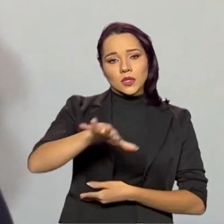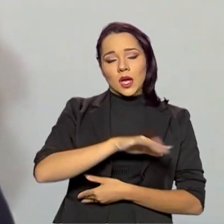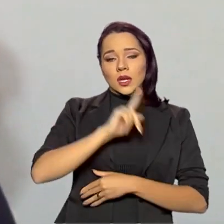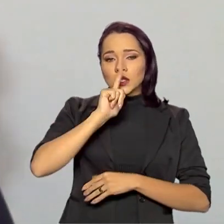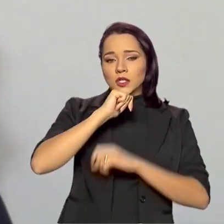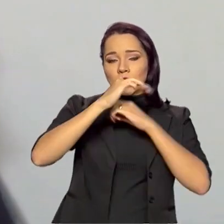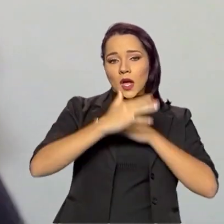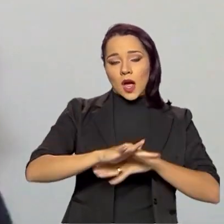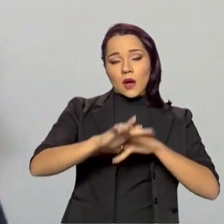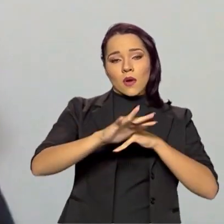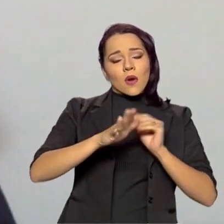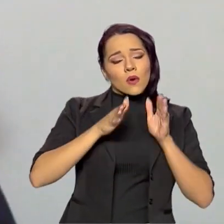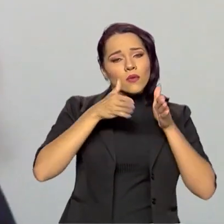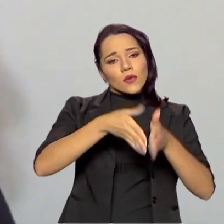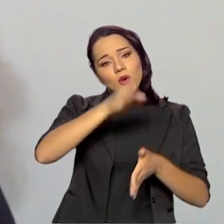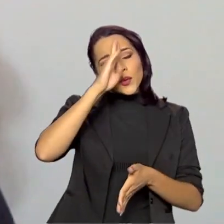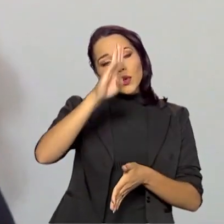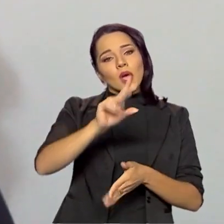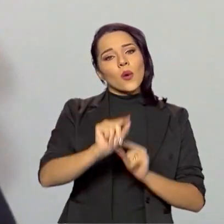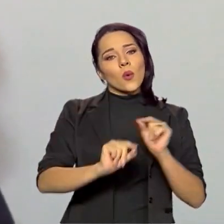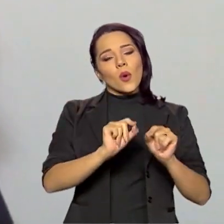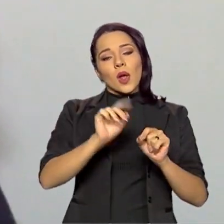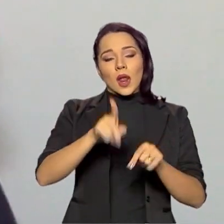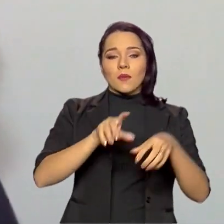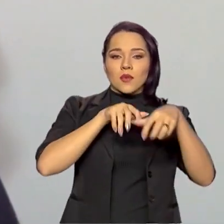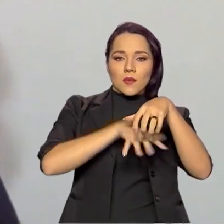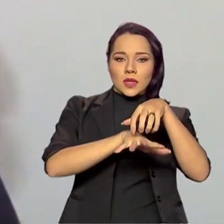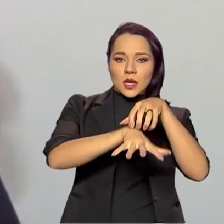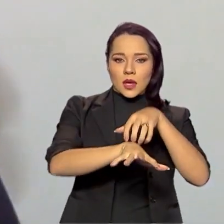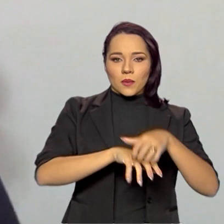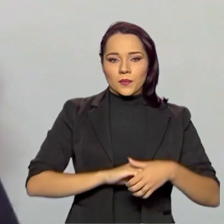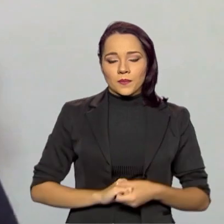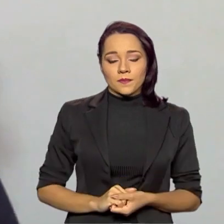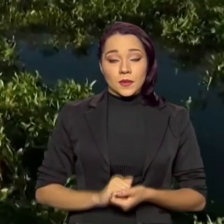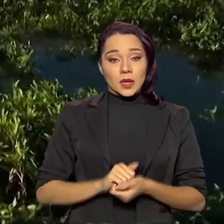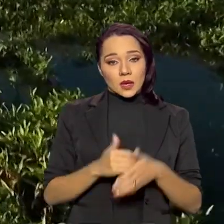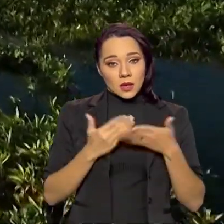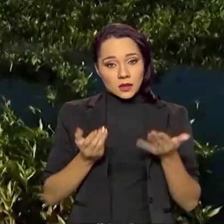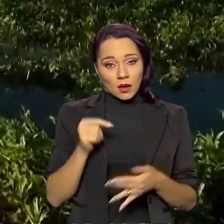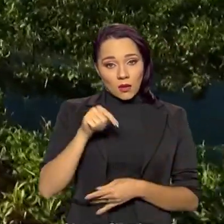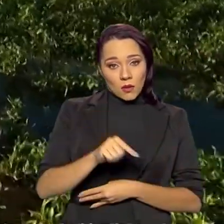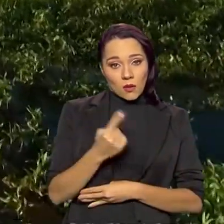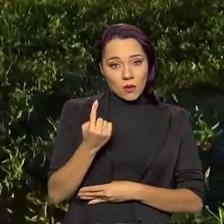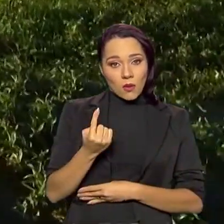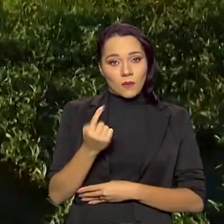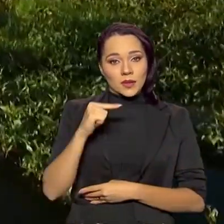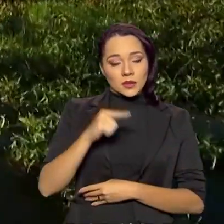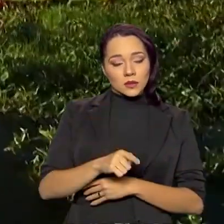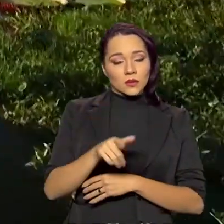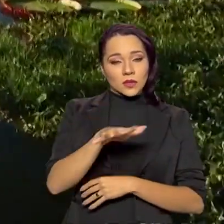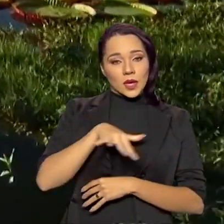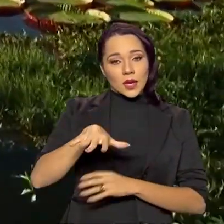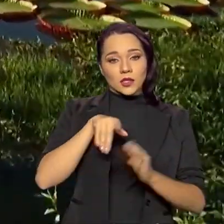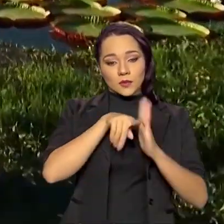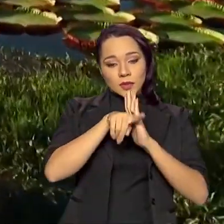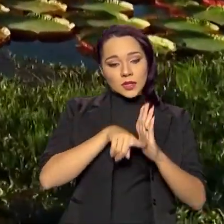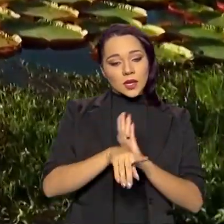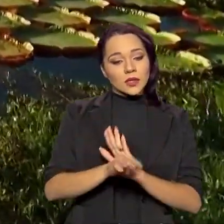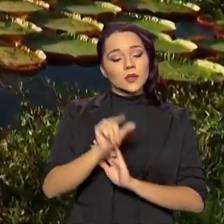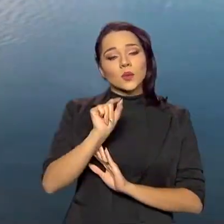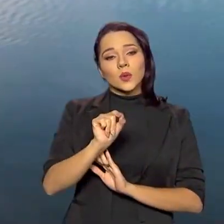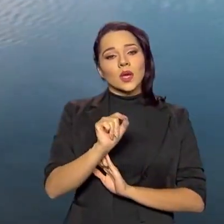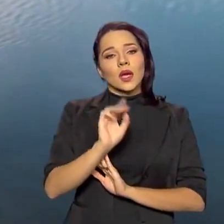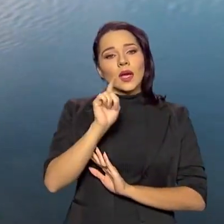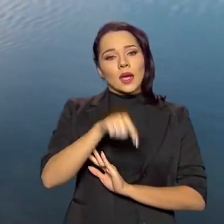com enfoque prioritário para o Pantanal. Nesse sentido, uma das nossas linhas de pesquisa refere-se